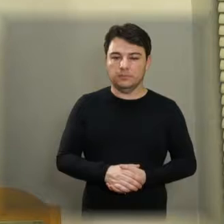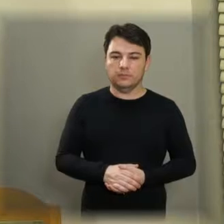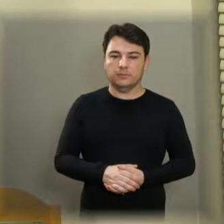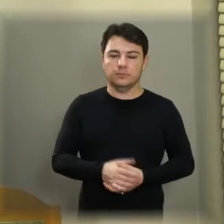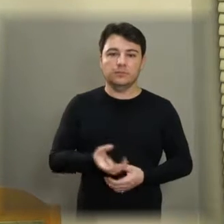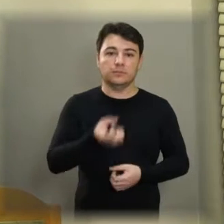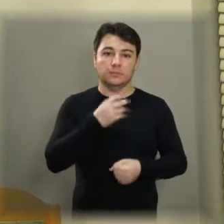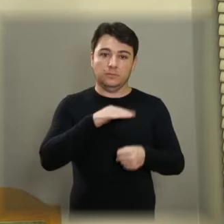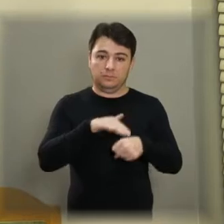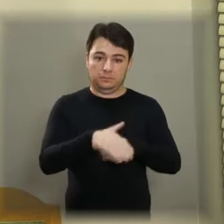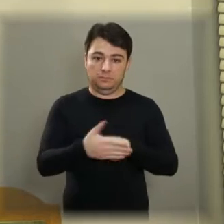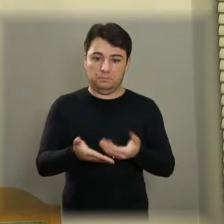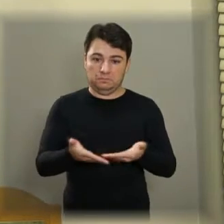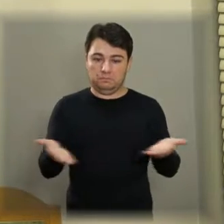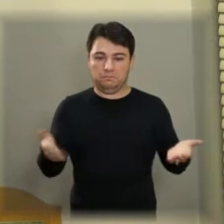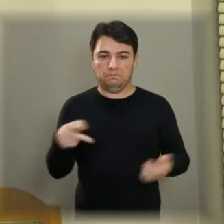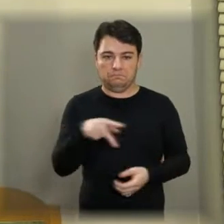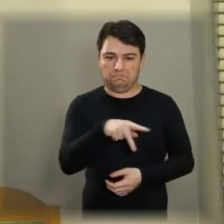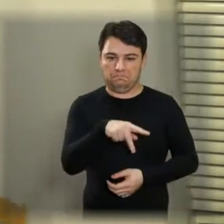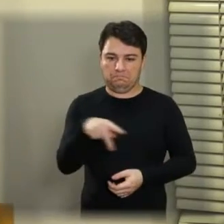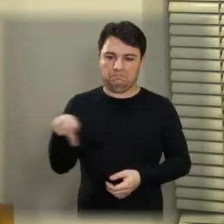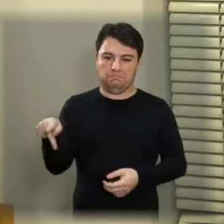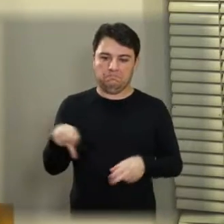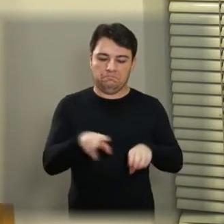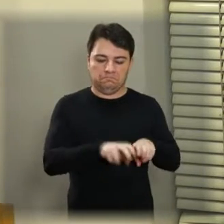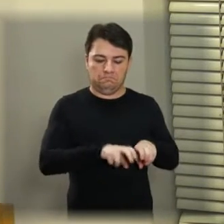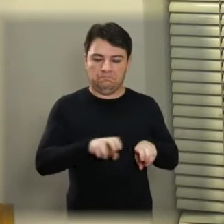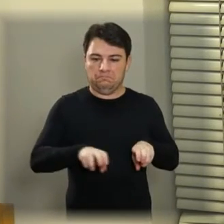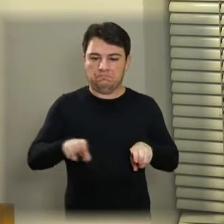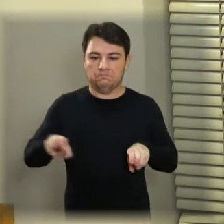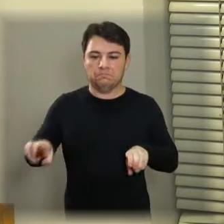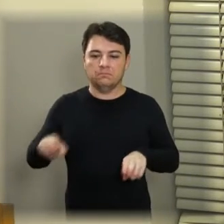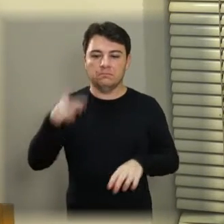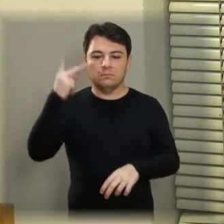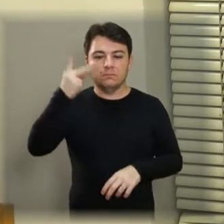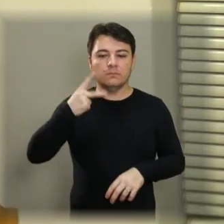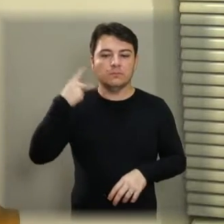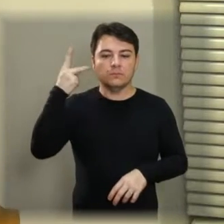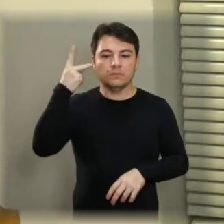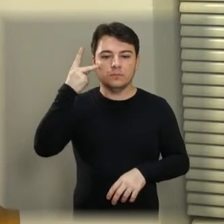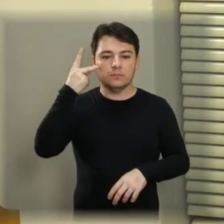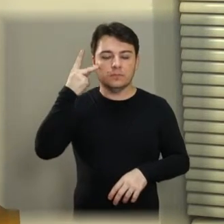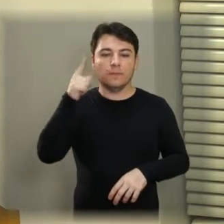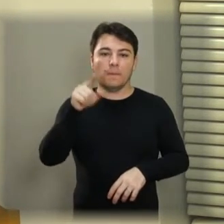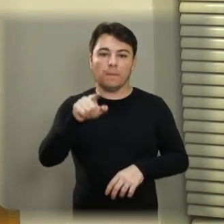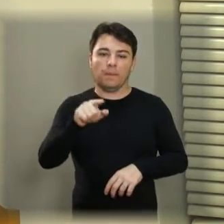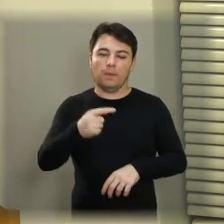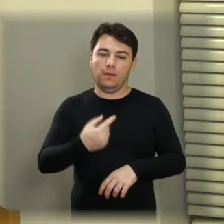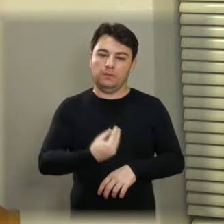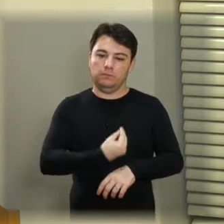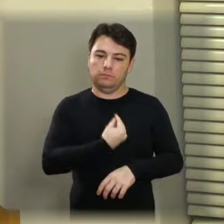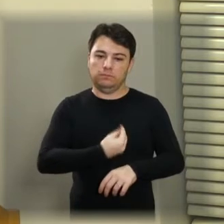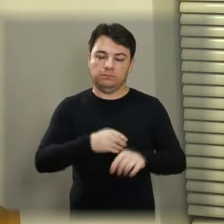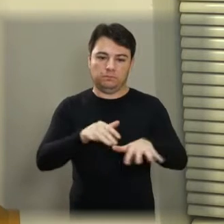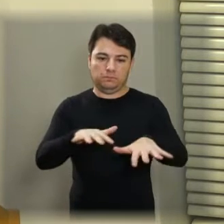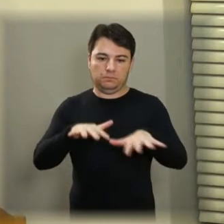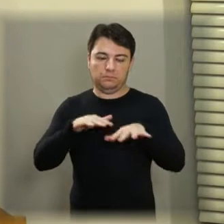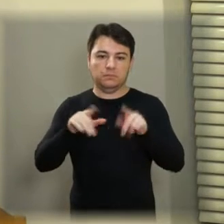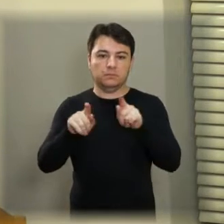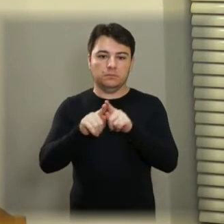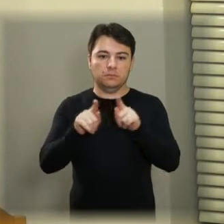Boa noite a todos, boa noite presidente, mesa, nobres oradores, presentes no plenário, que nos acompanham em casa até altas horas,